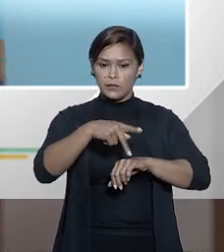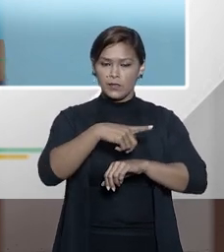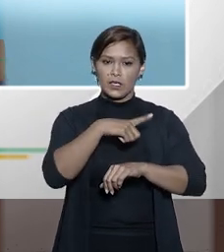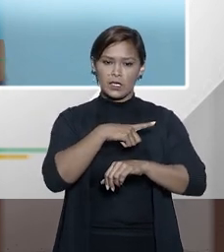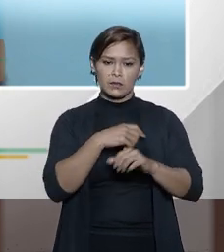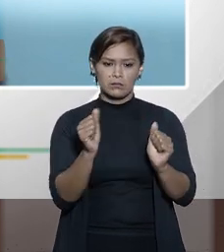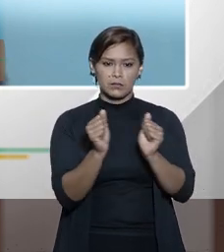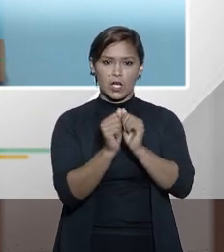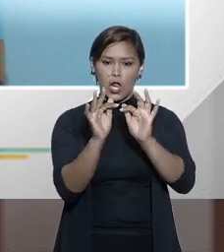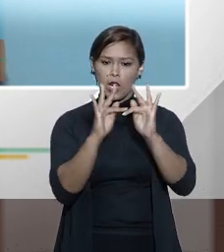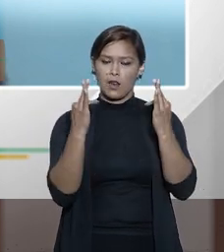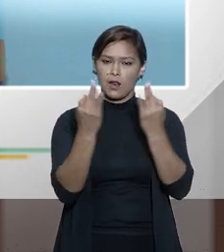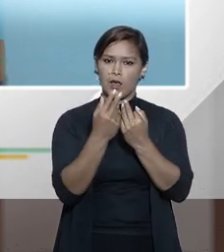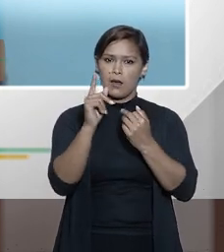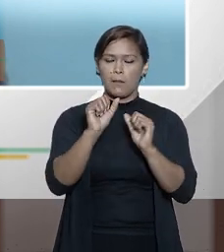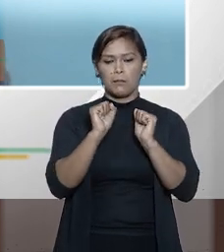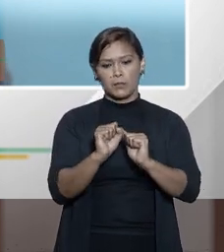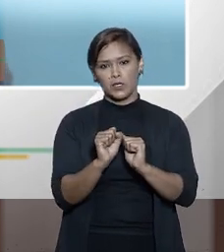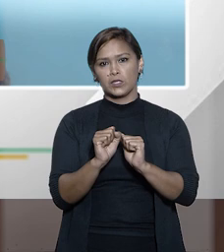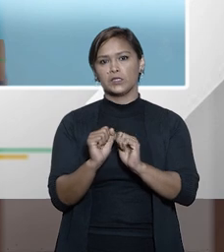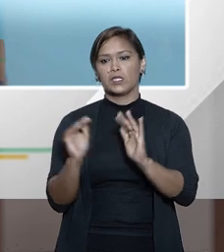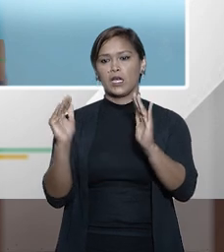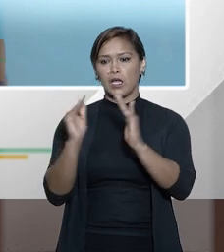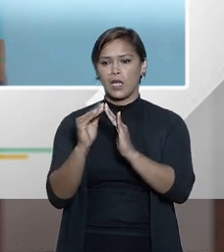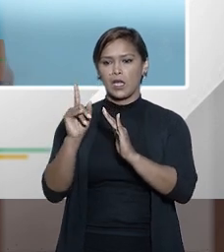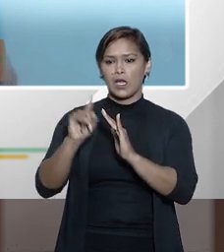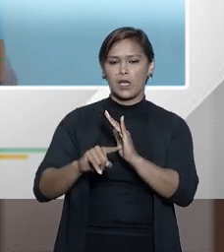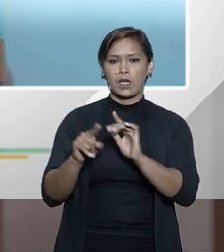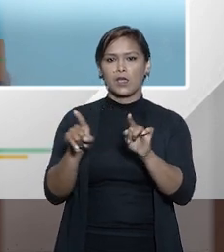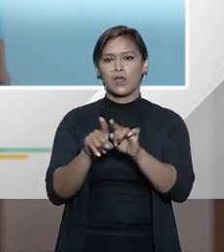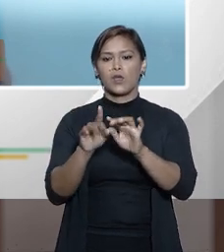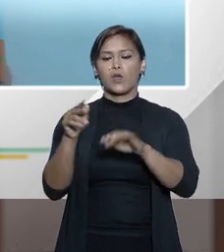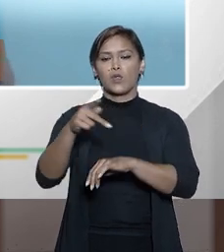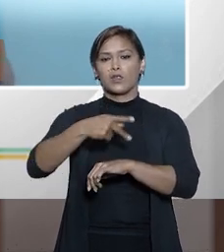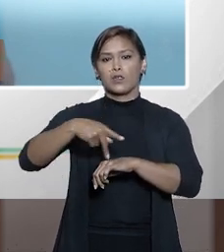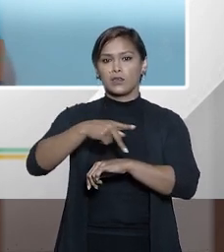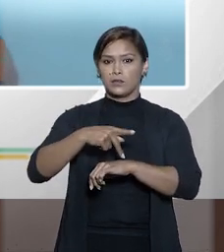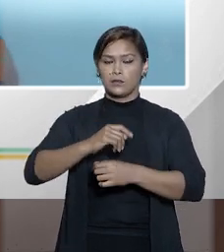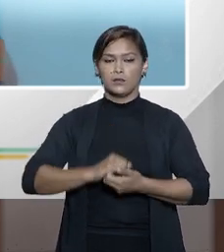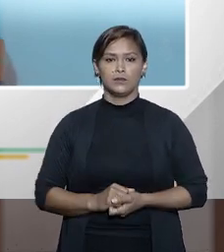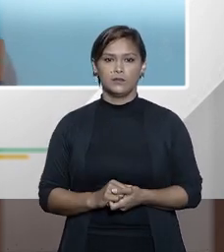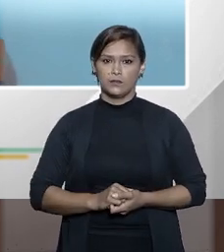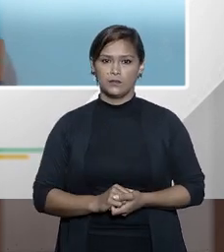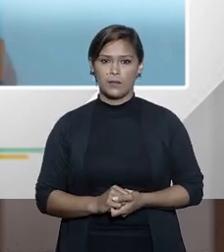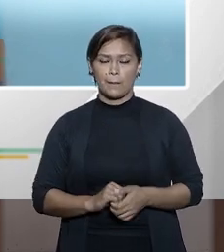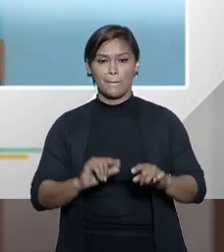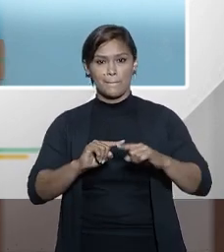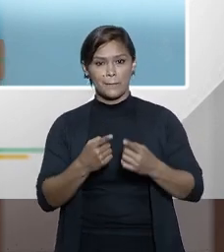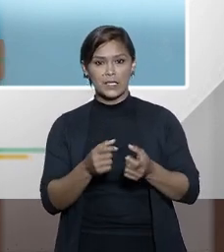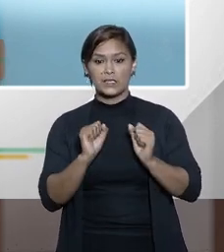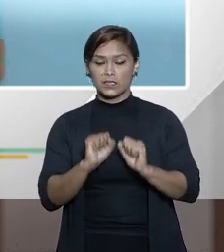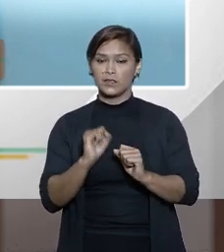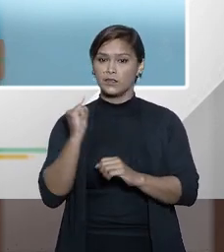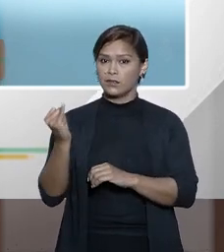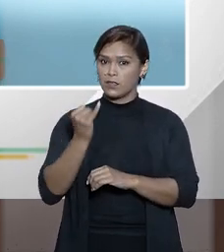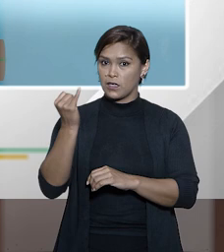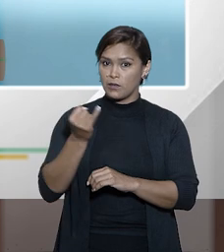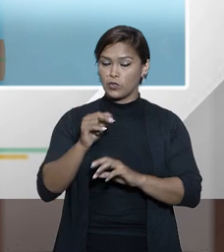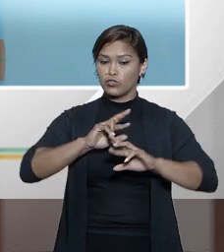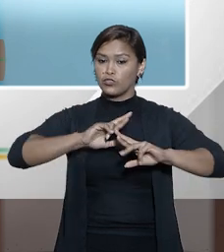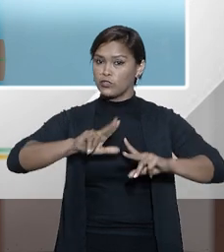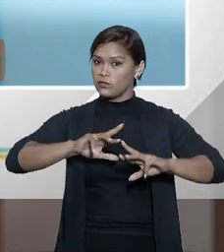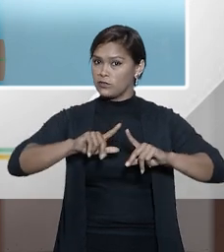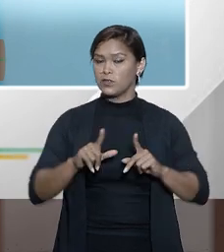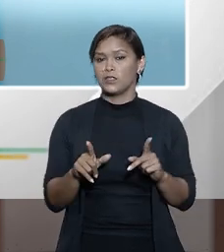esses maiores laços que pode ser da residência atual ou da nacionalidade mas isso é fundamentalmente